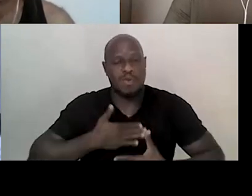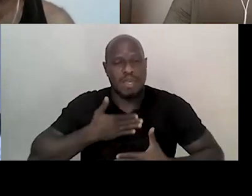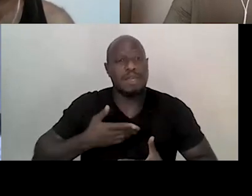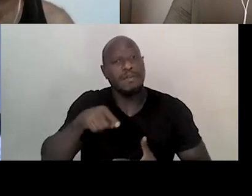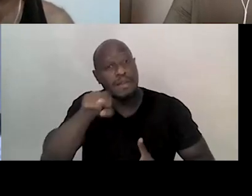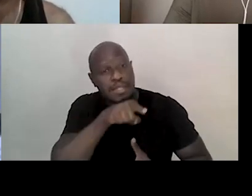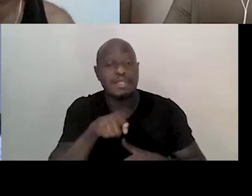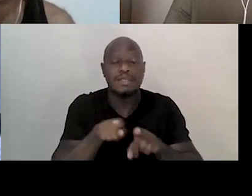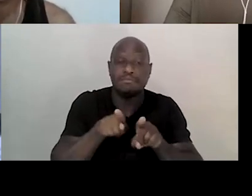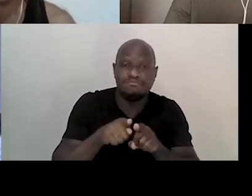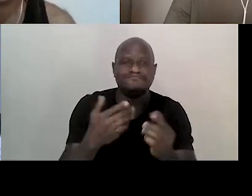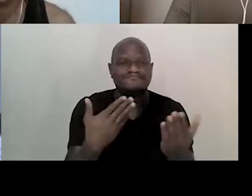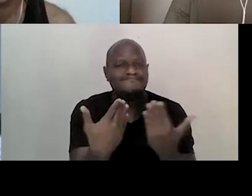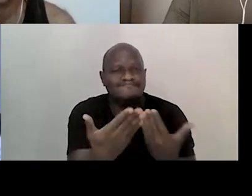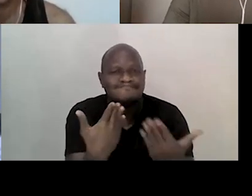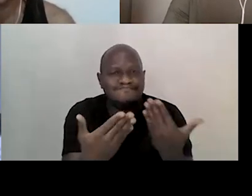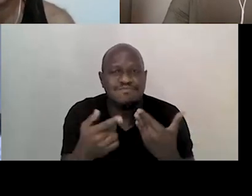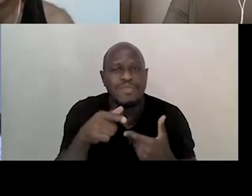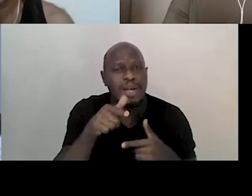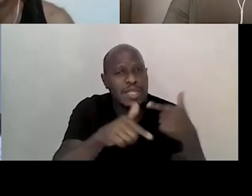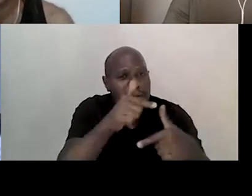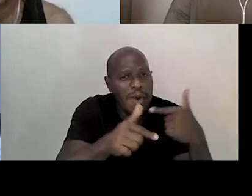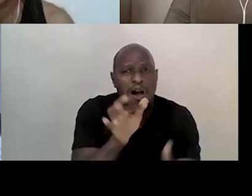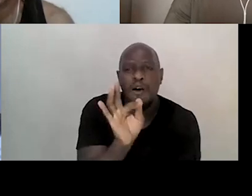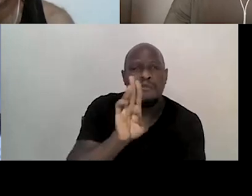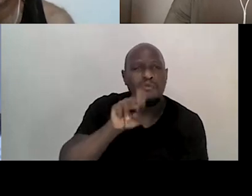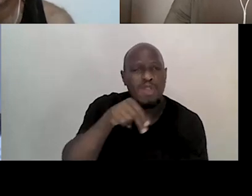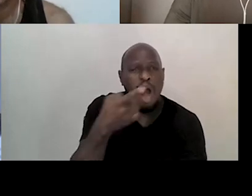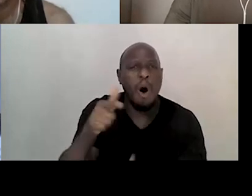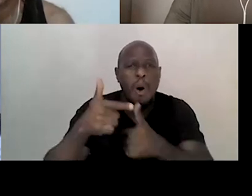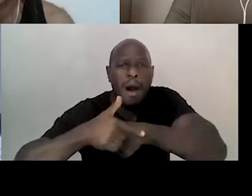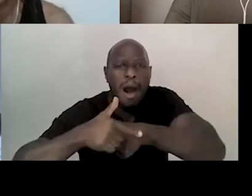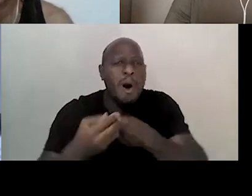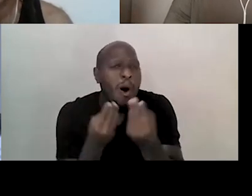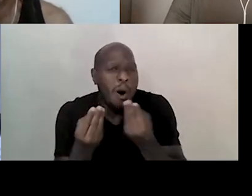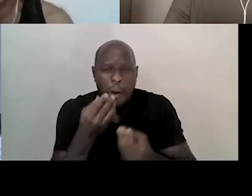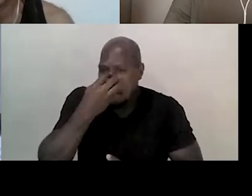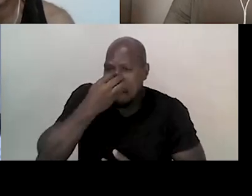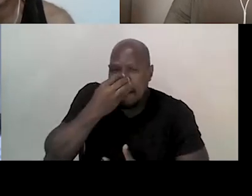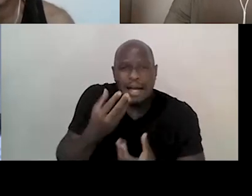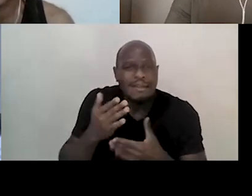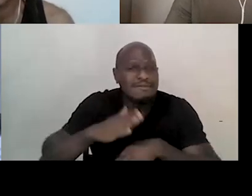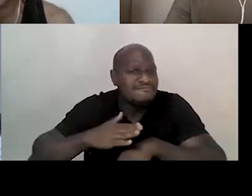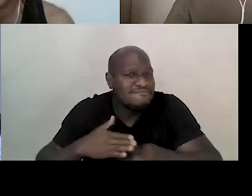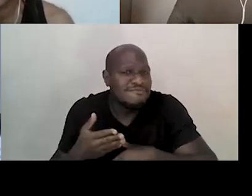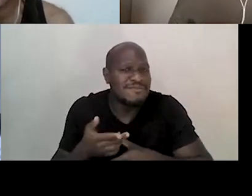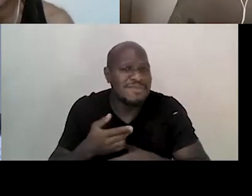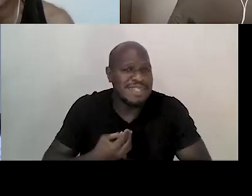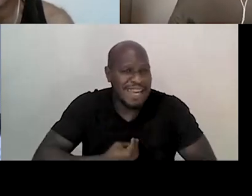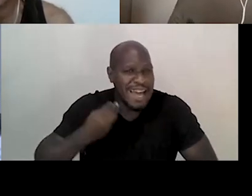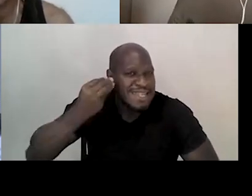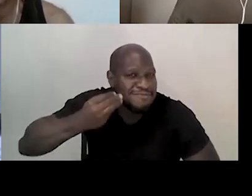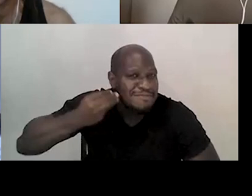falassem também um pouquinho da função, do papel do palhaço nessas vivências